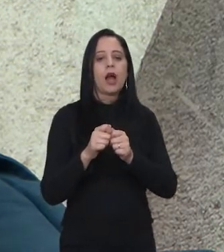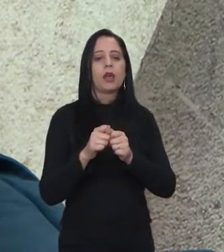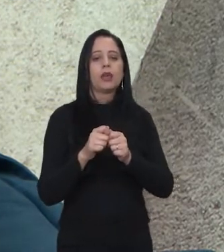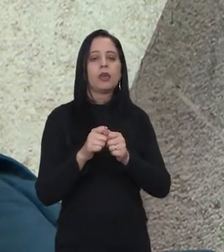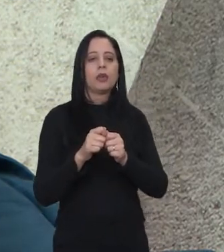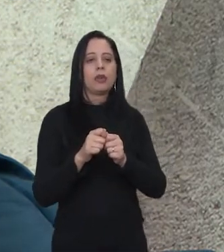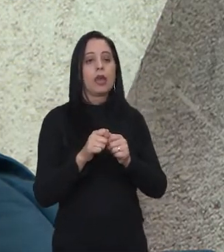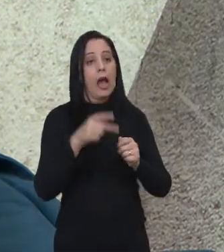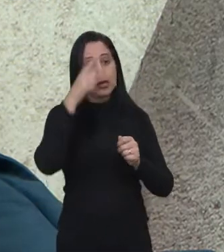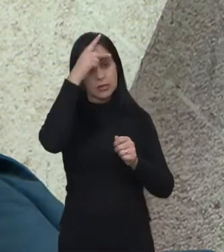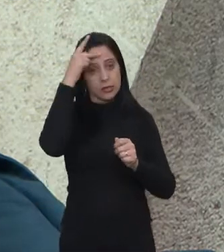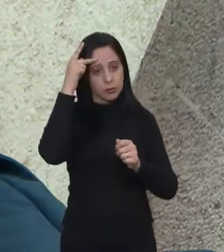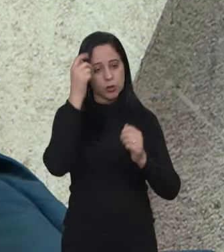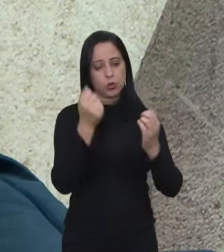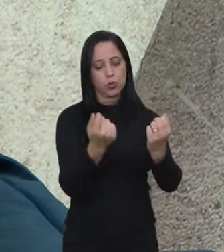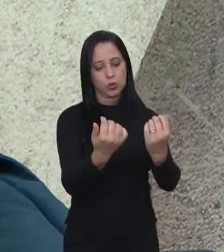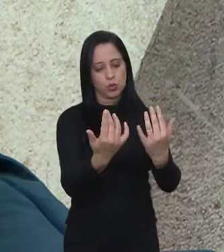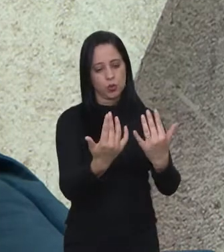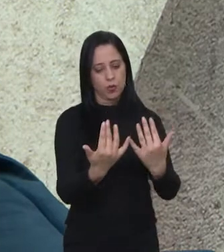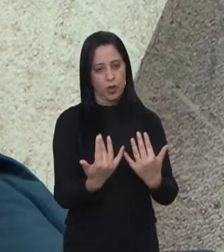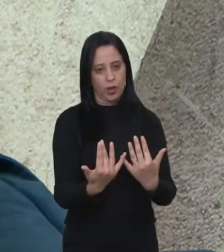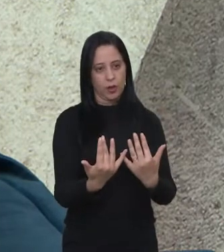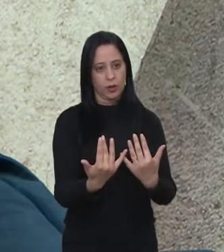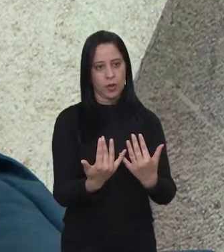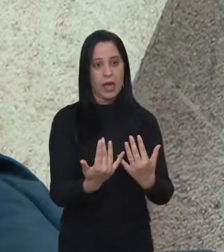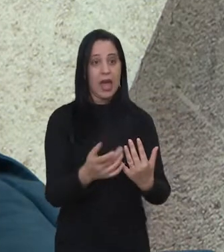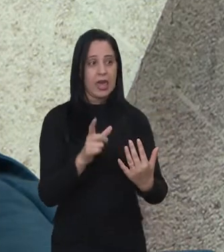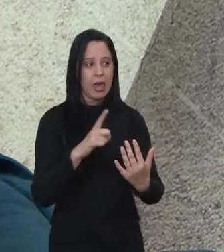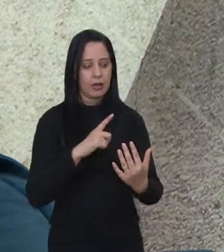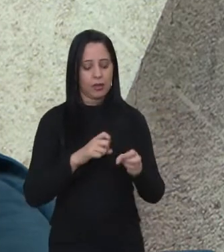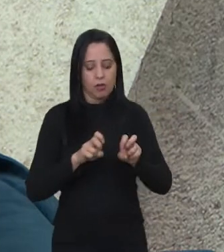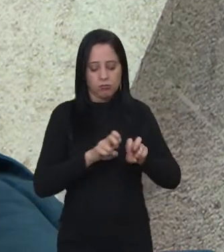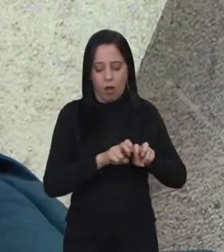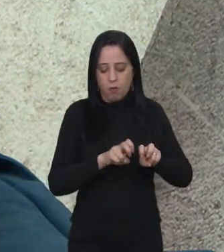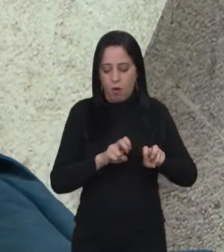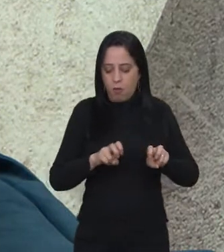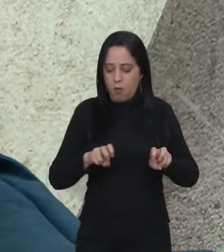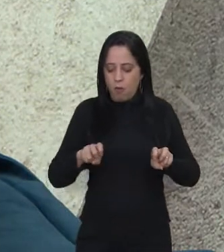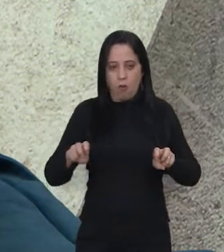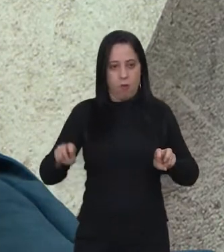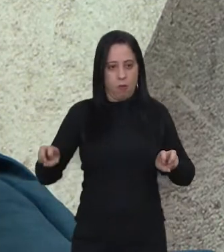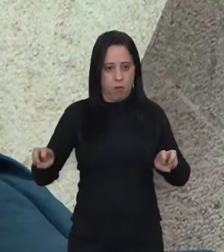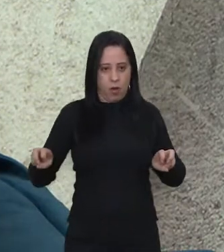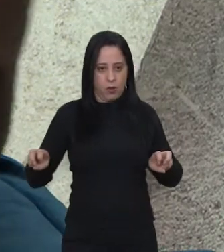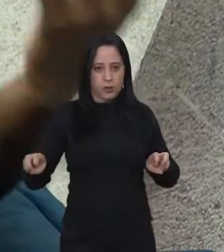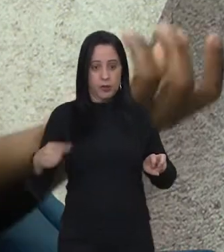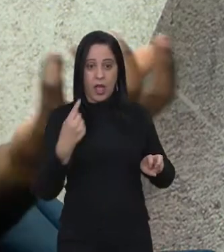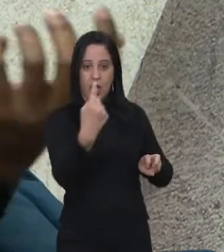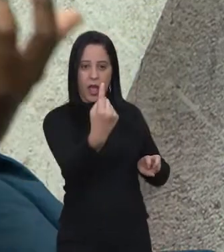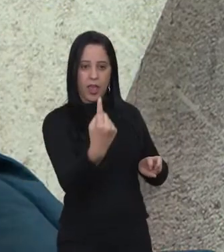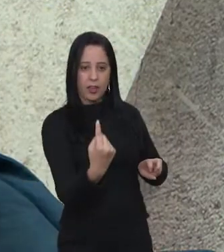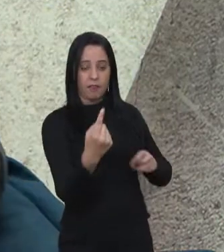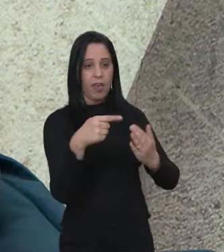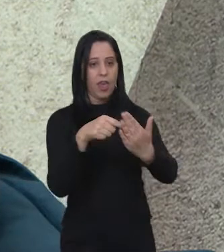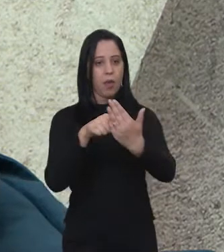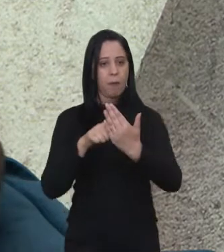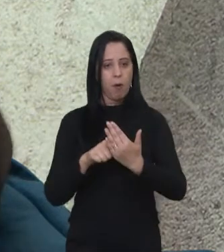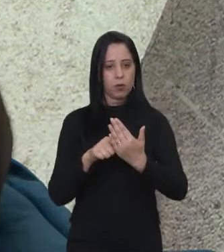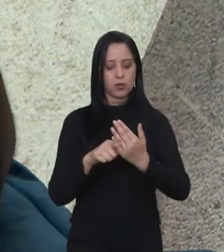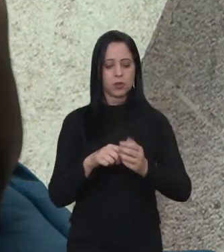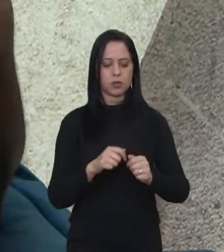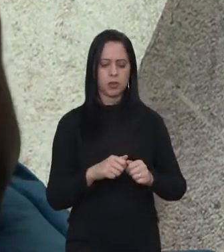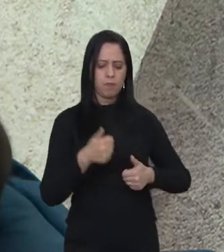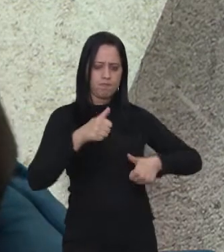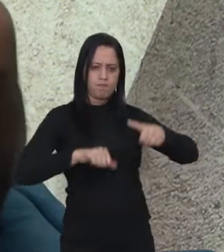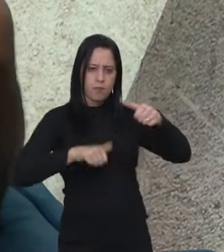todos esses selecionados para uma entrevista com uma banca de especialistas. E aí, essa banca vai avaliar quem entra no programa para fazer